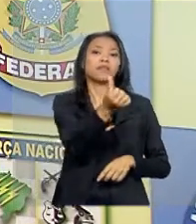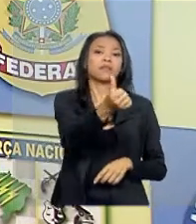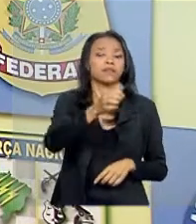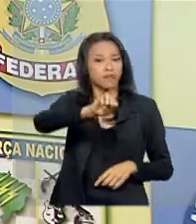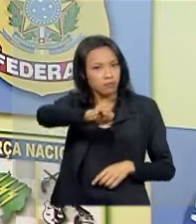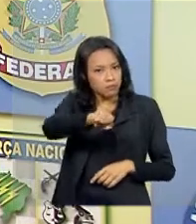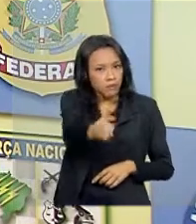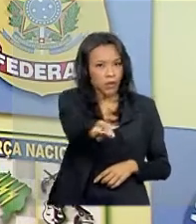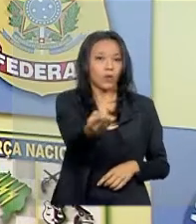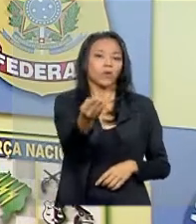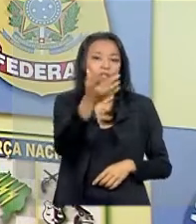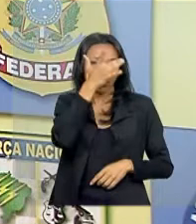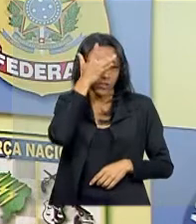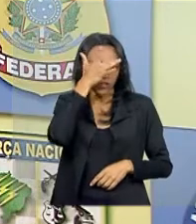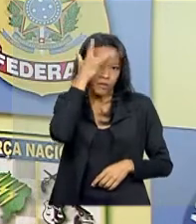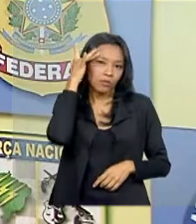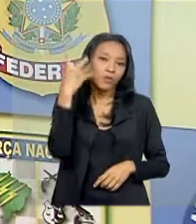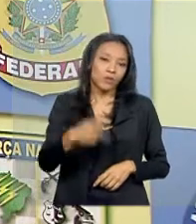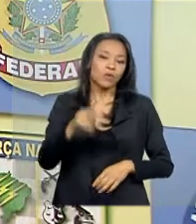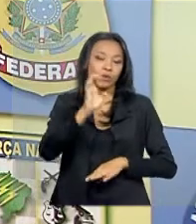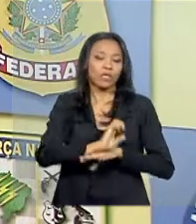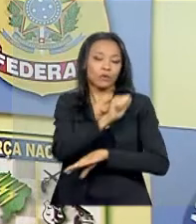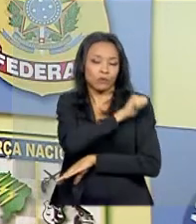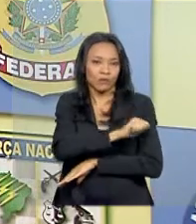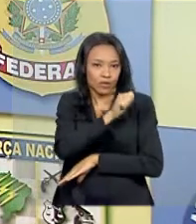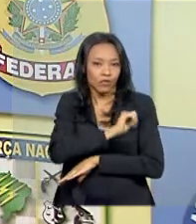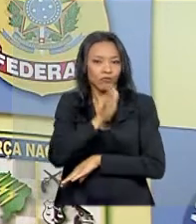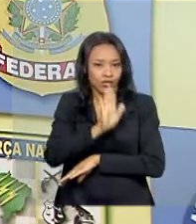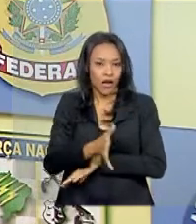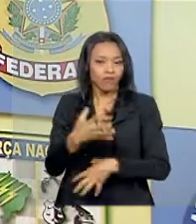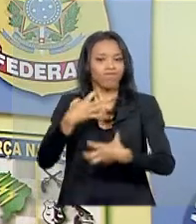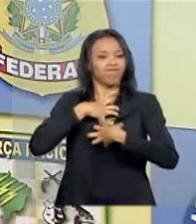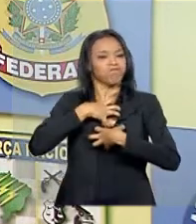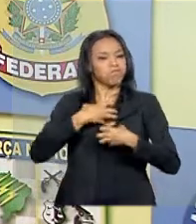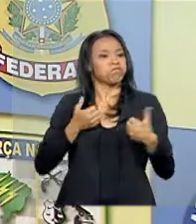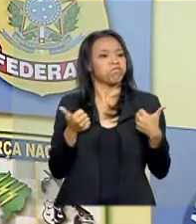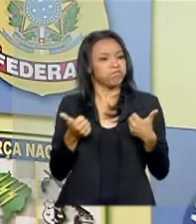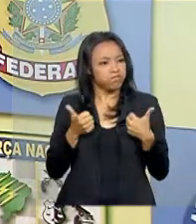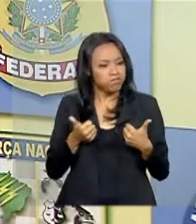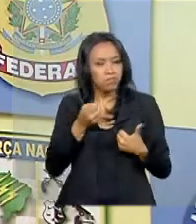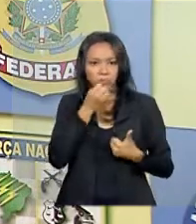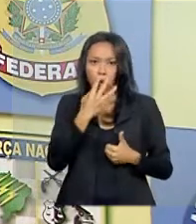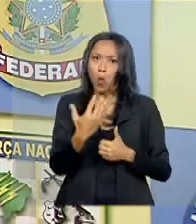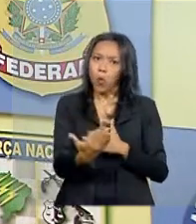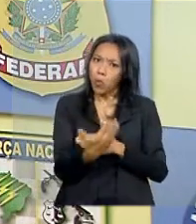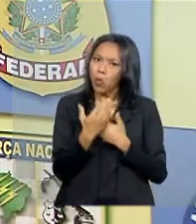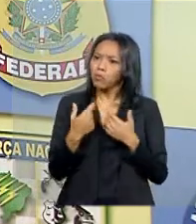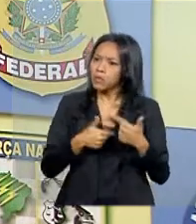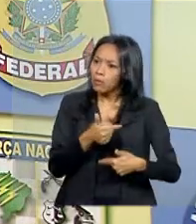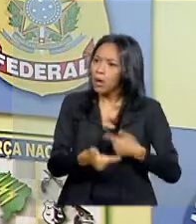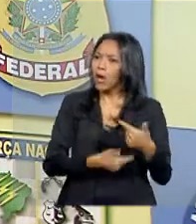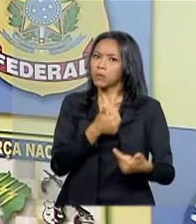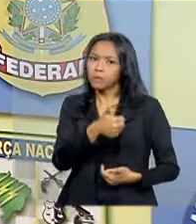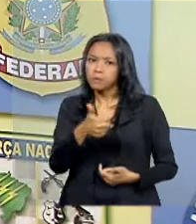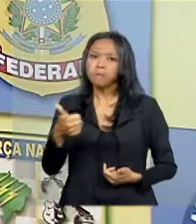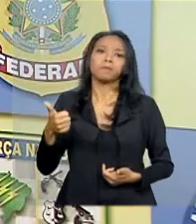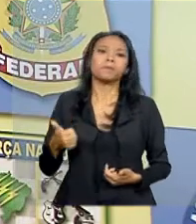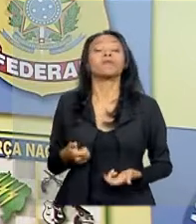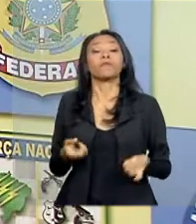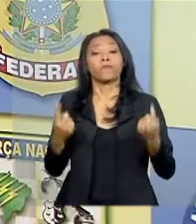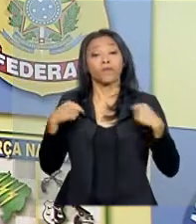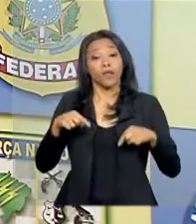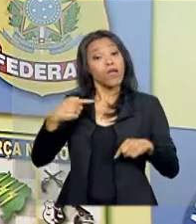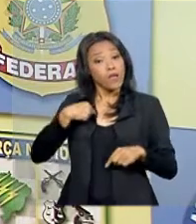de cariocas já foram beneficiados com essas ações aqui no Rio de Janeiro. Eu conversei,